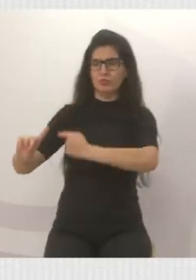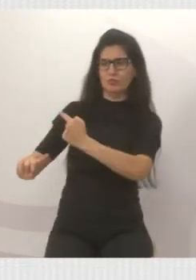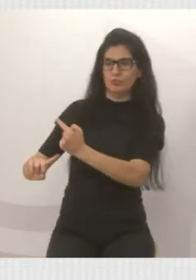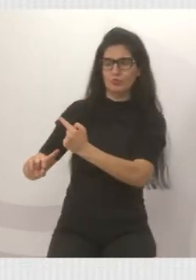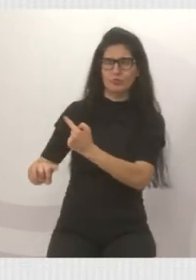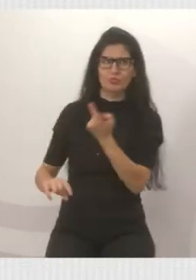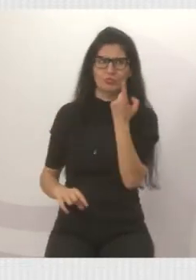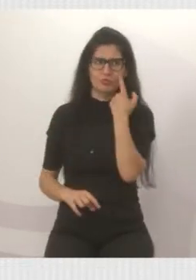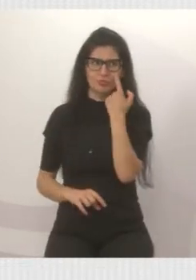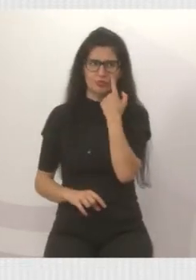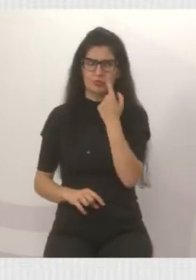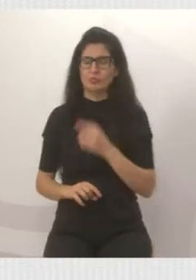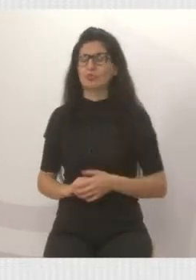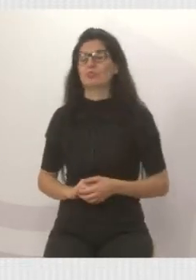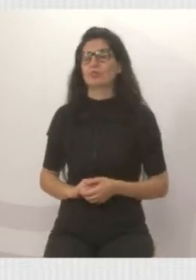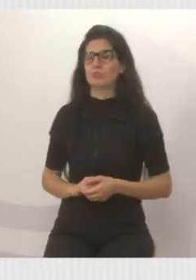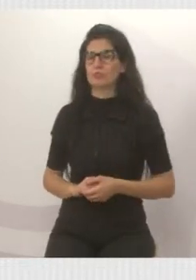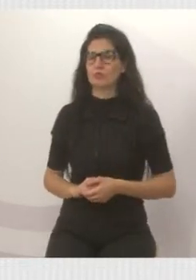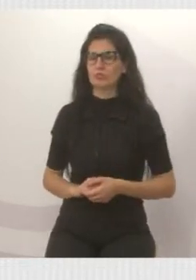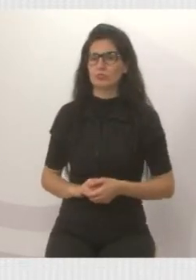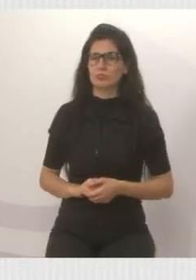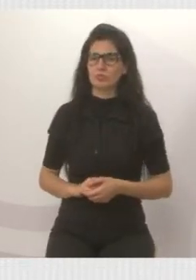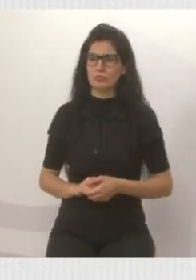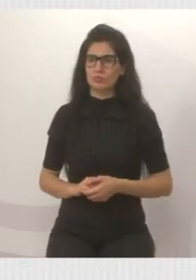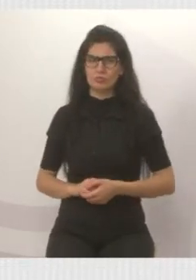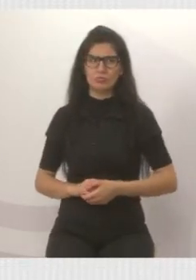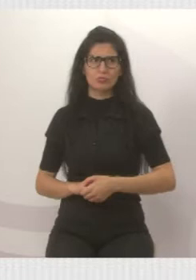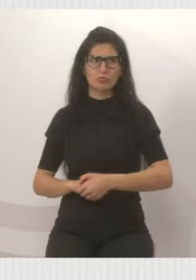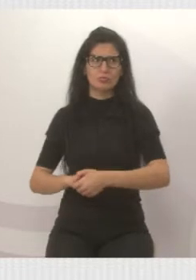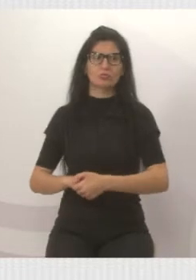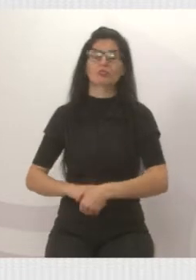Lá na rua 18.